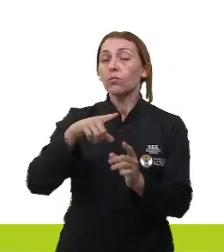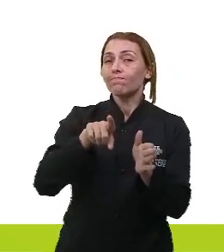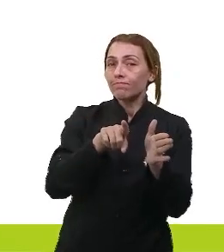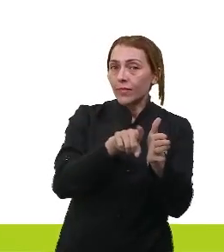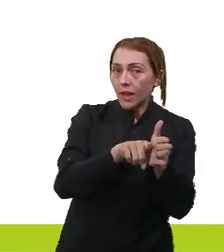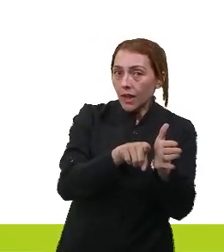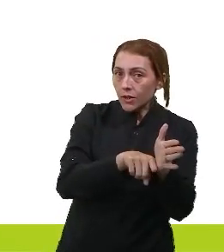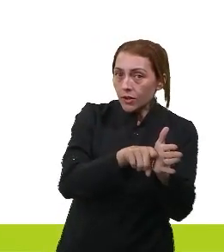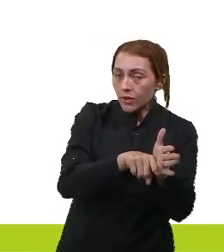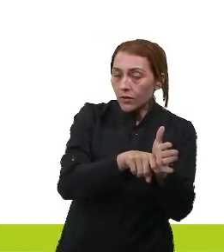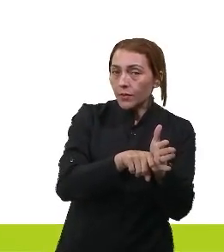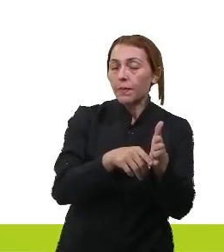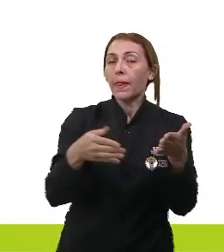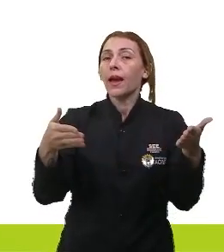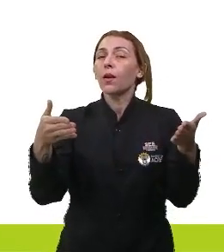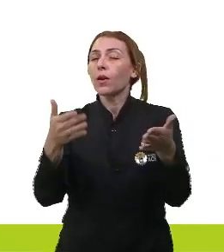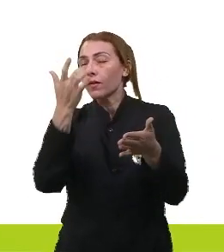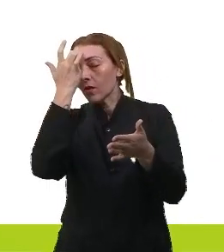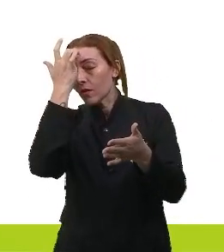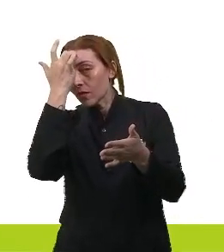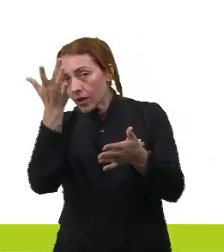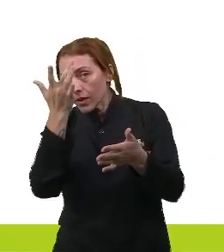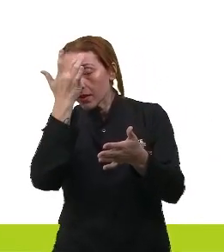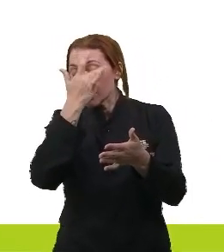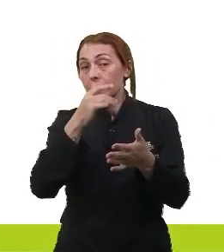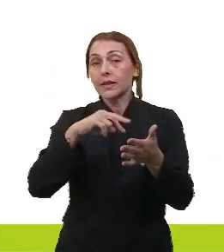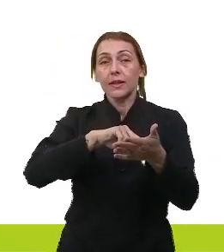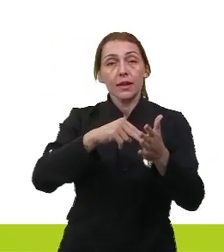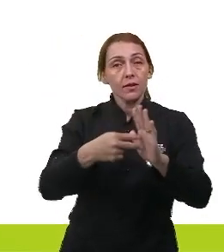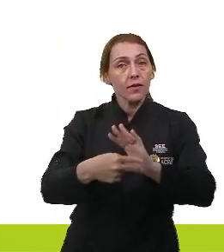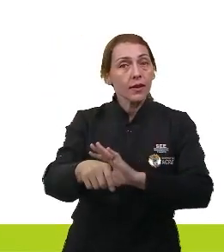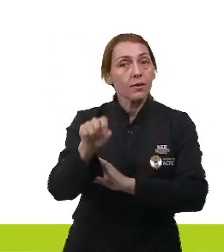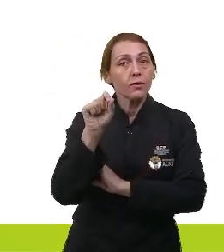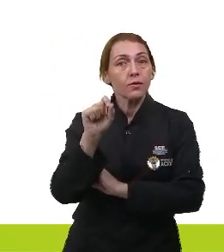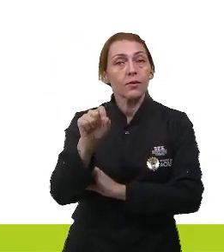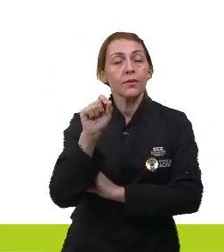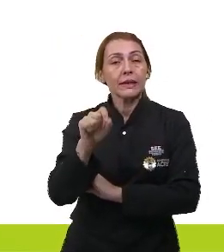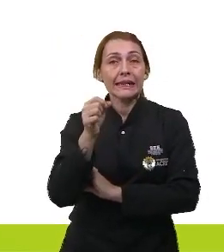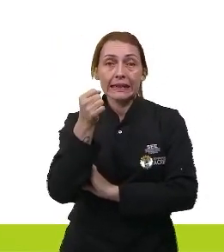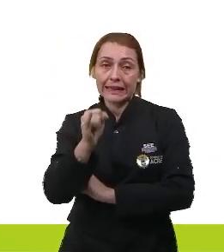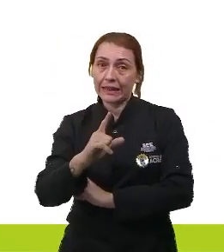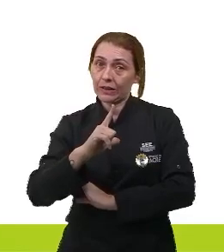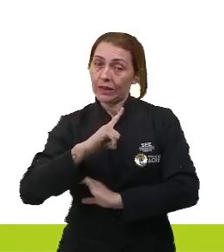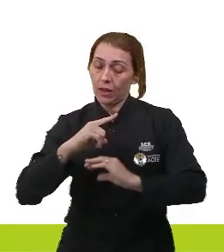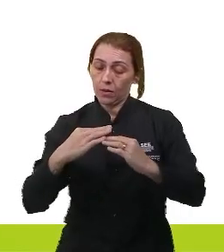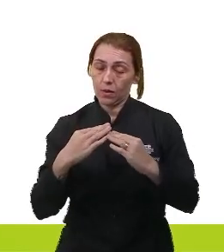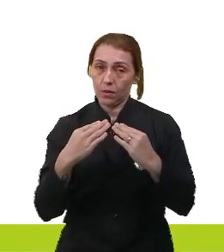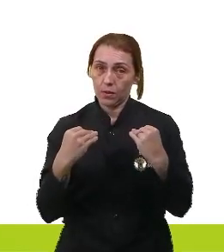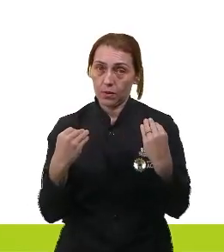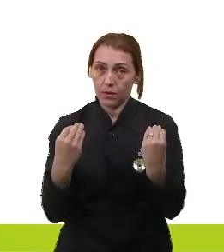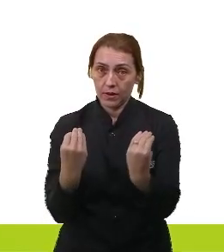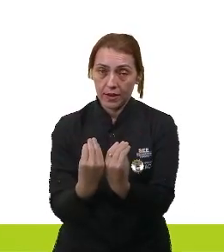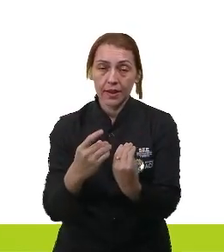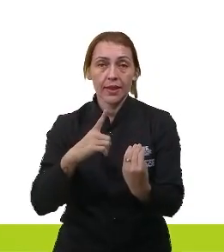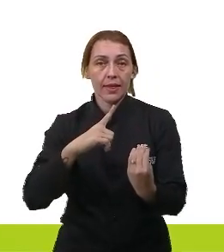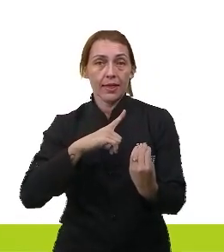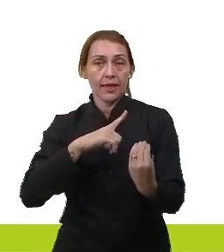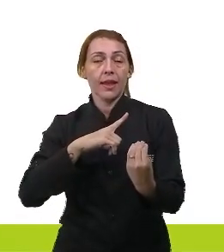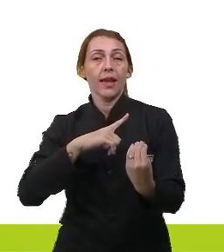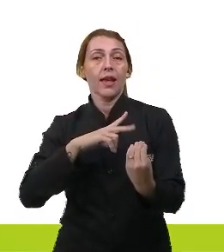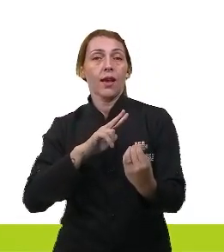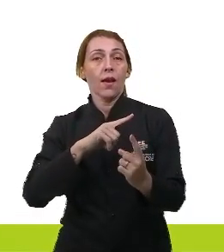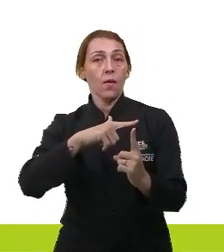Ah, professor, então agora ficou fácil. Significa dizer que, se eu tenho uma substância que tem um potencial